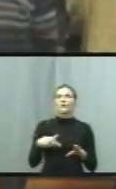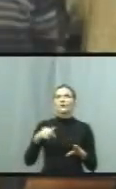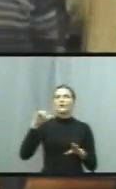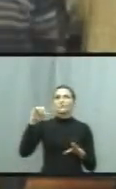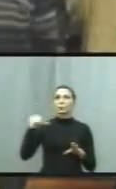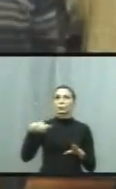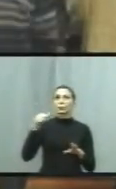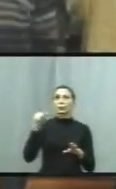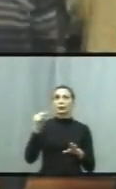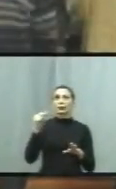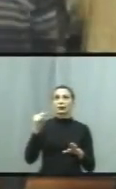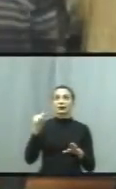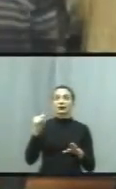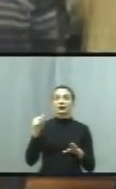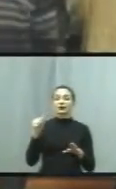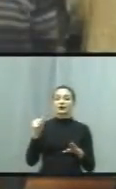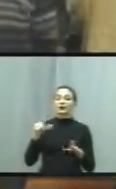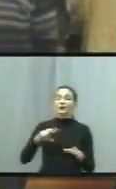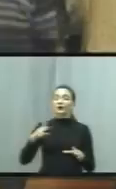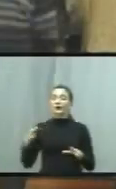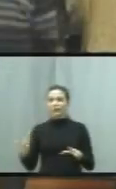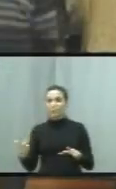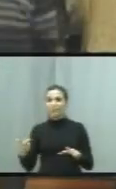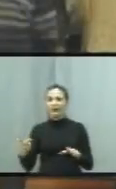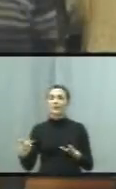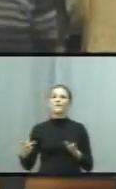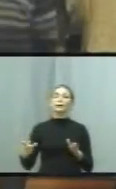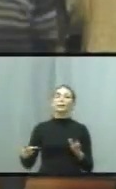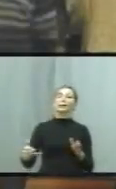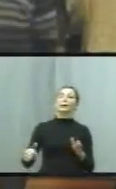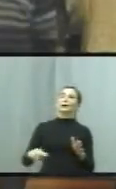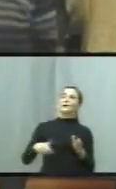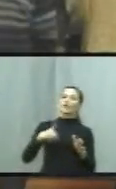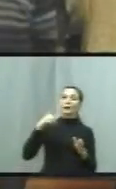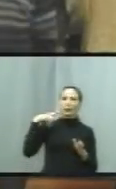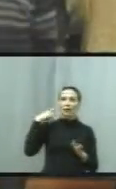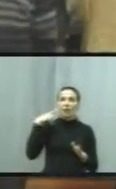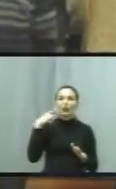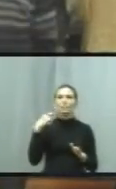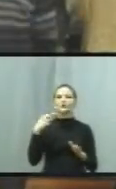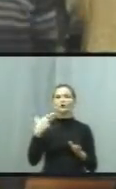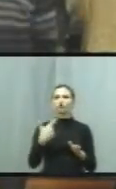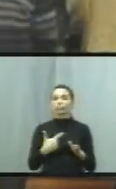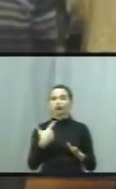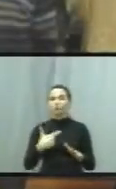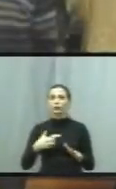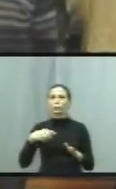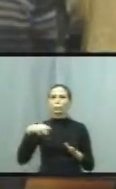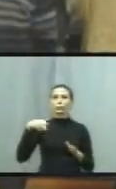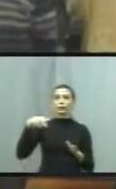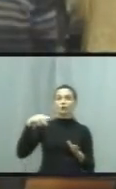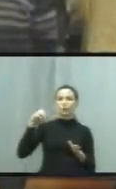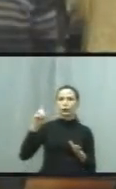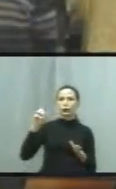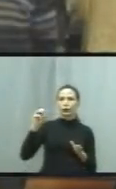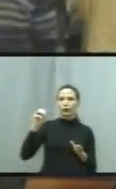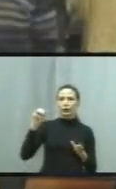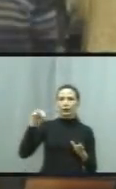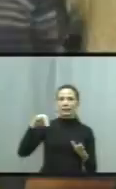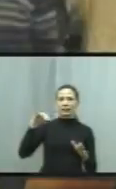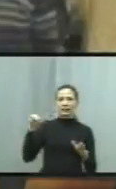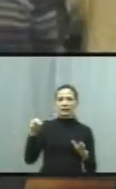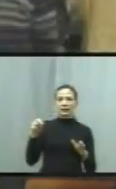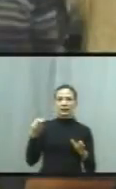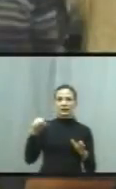Ao contrário, né, foi Donizete, que é o delegado suplente, e nós tivemos a indicação para o Conselho